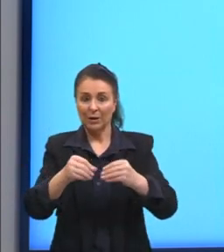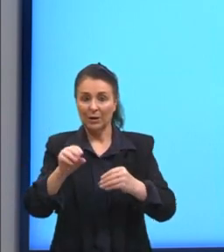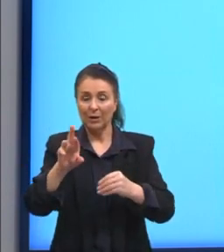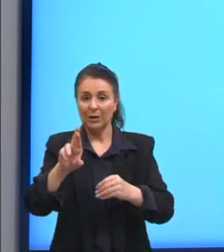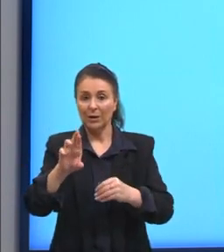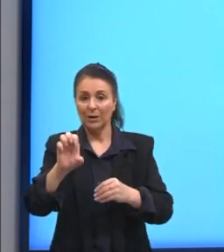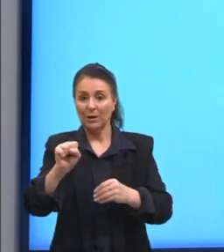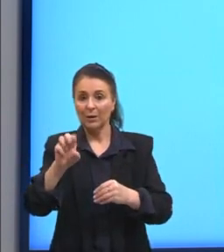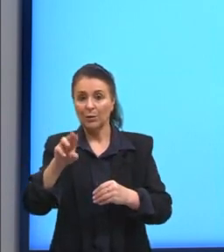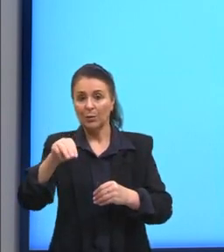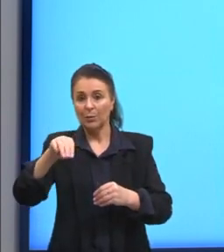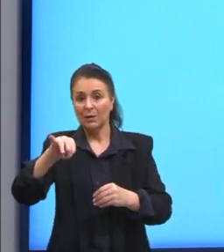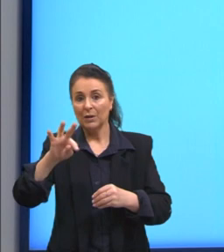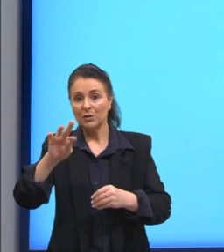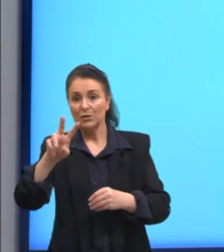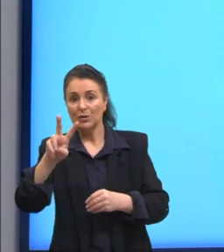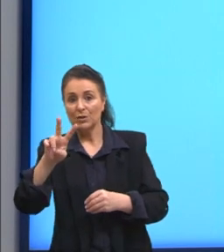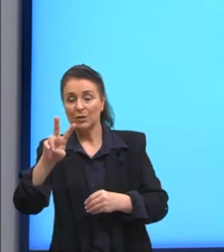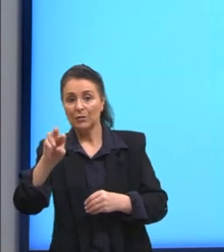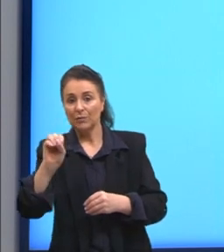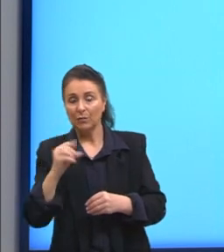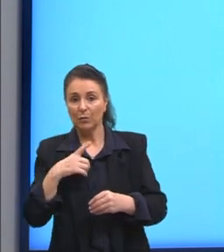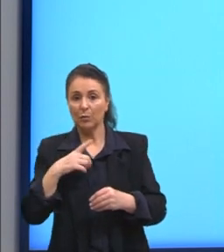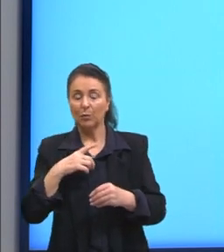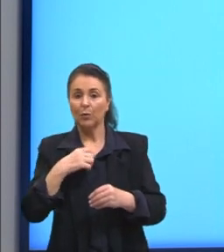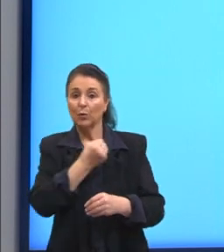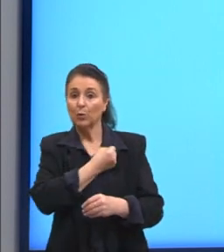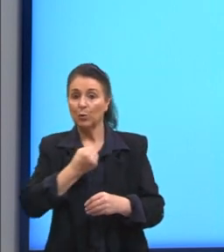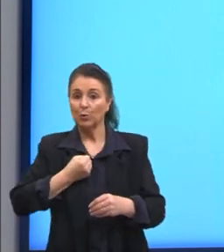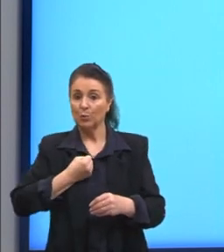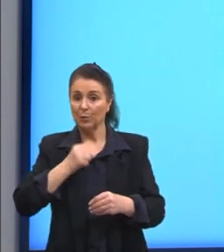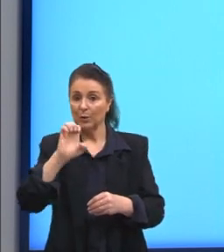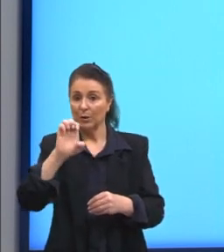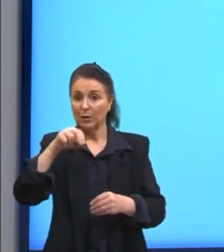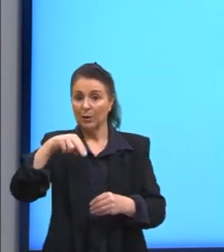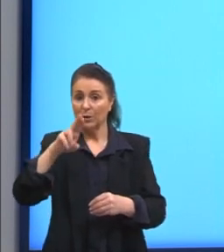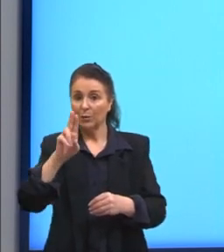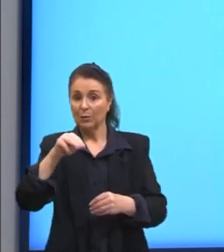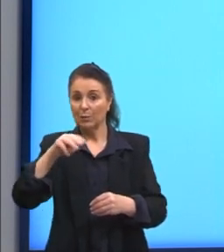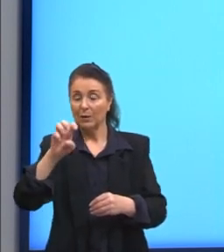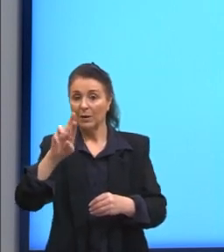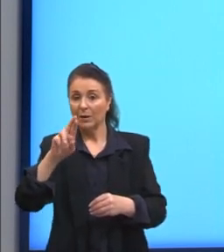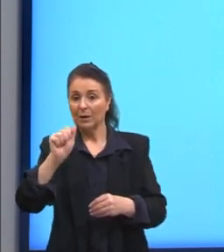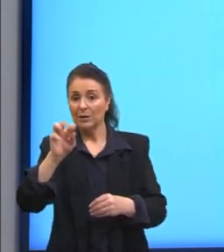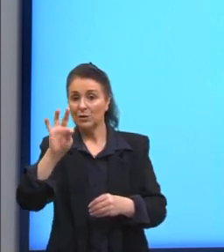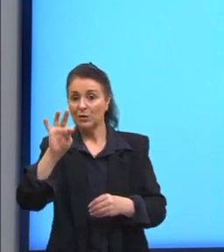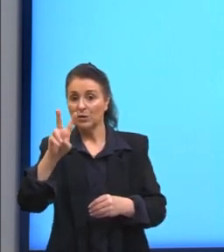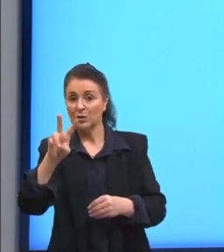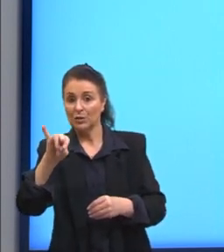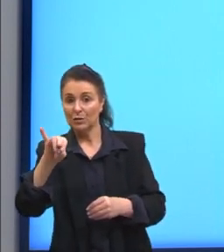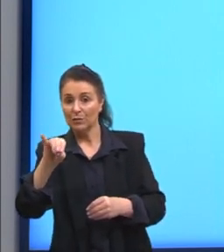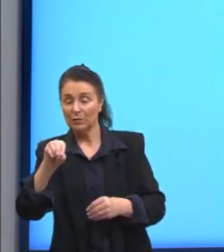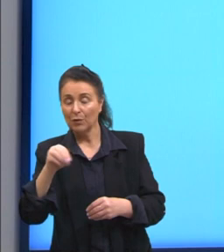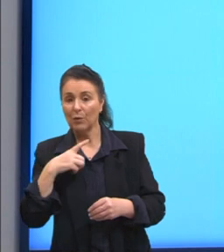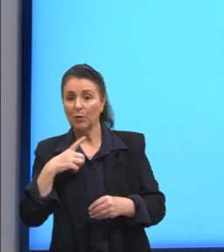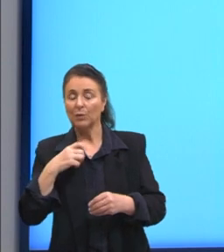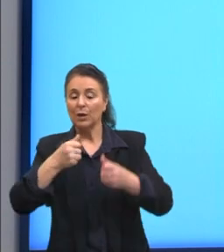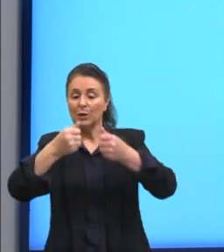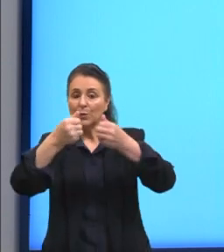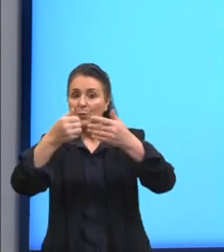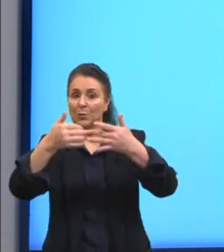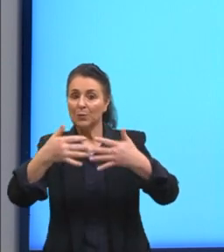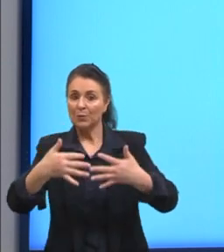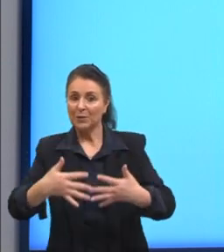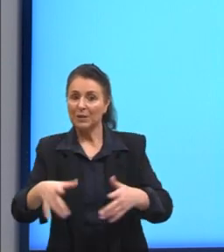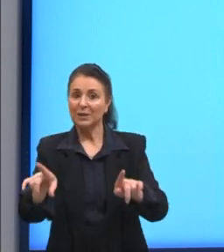o aposto que a gente chama de enumerativo, o aposto que a gente chama de explicativo e o aposto que a gente chama